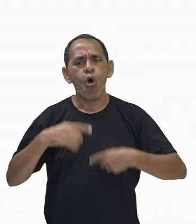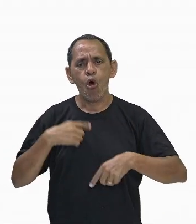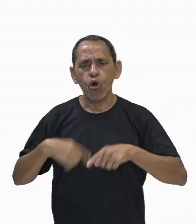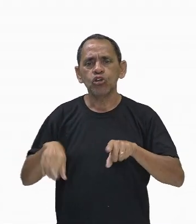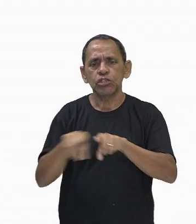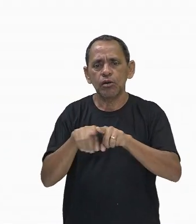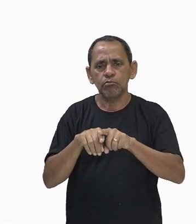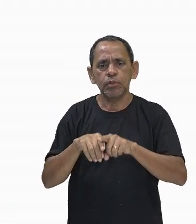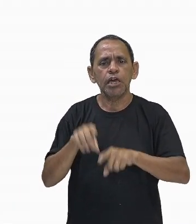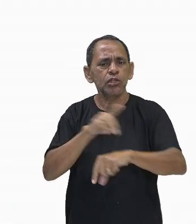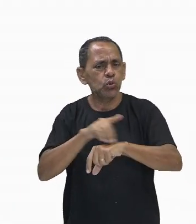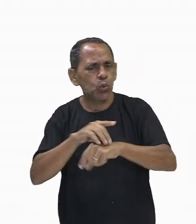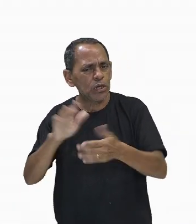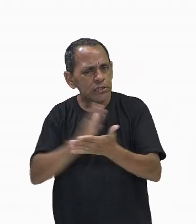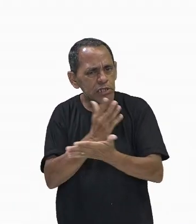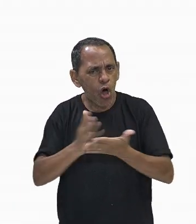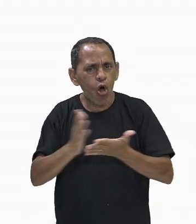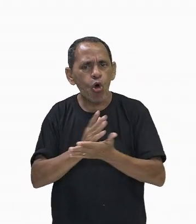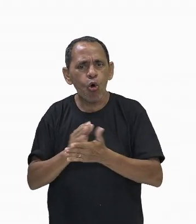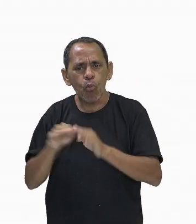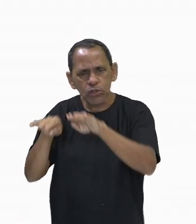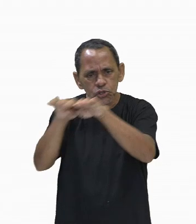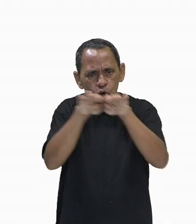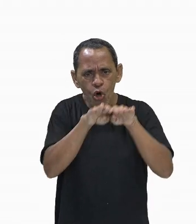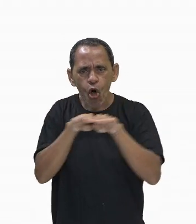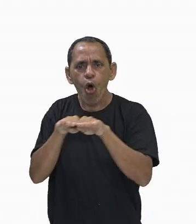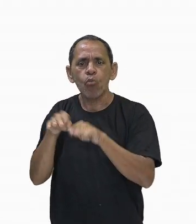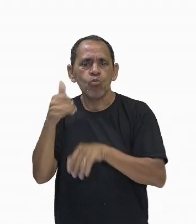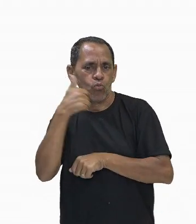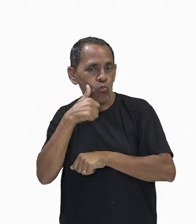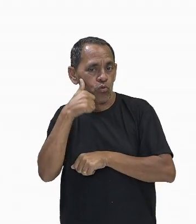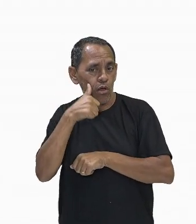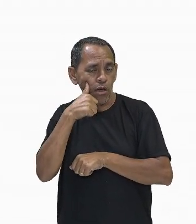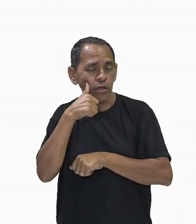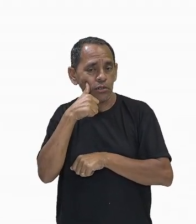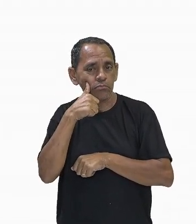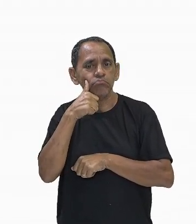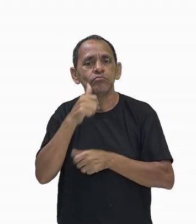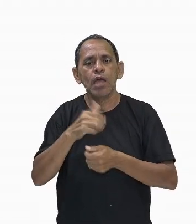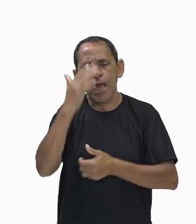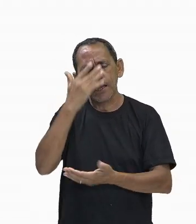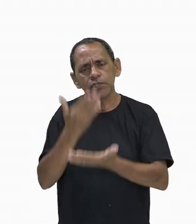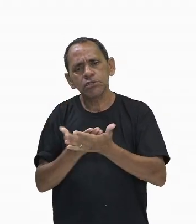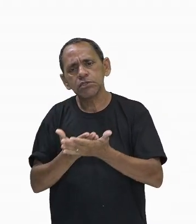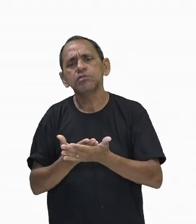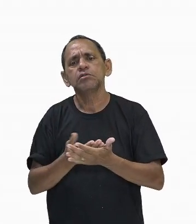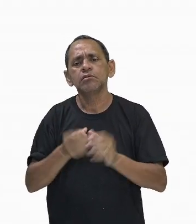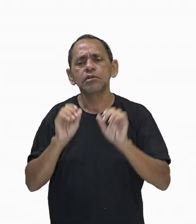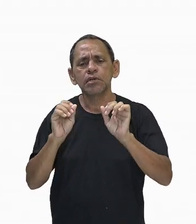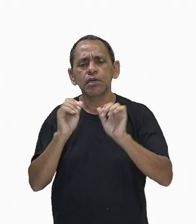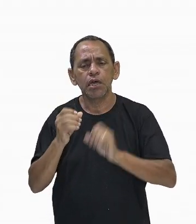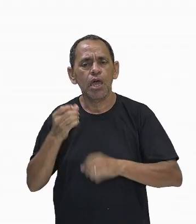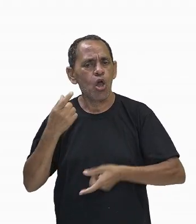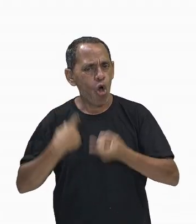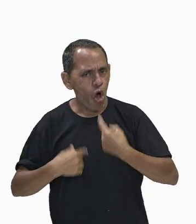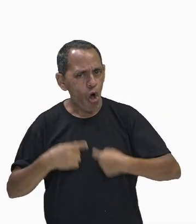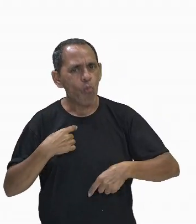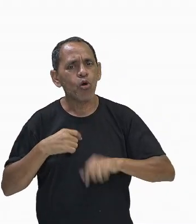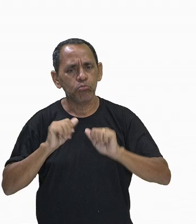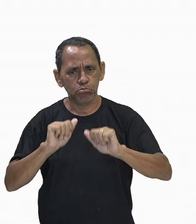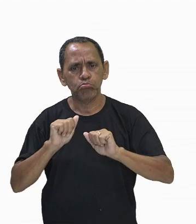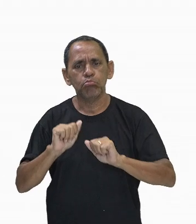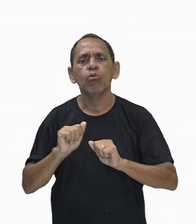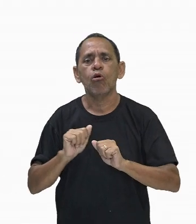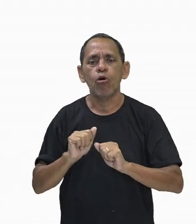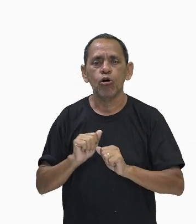são mais comuns em mulheres, sugerindo que os hormônios podem desempenhar esse papel. Nós